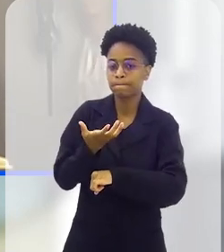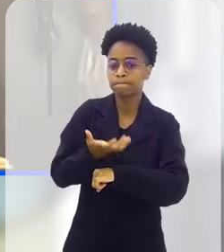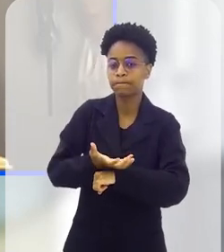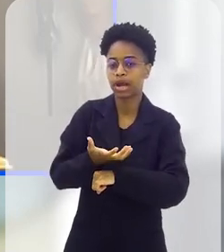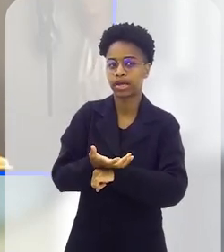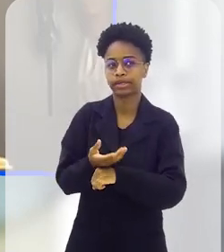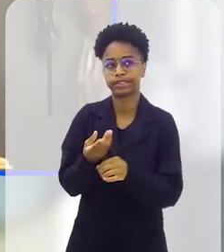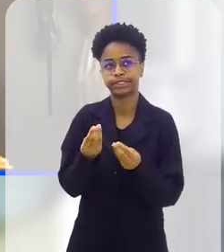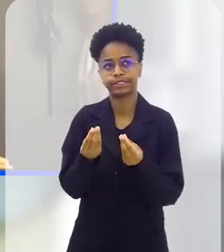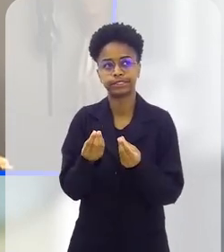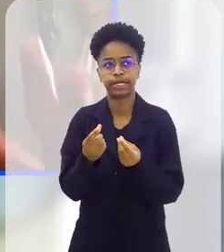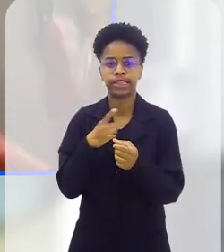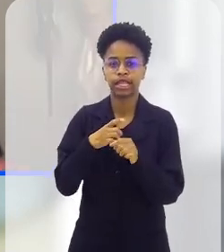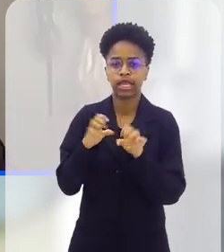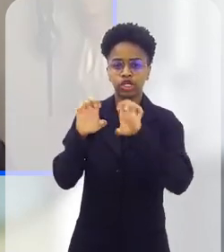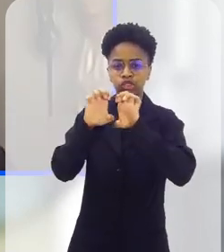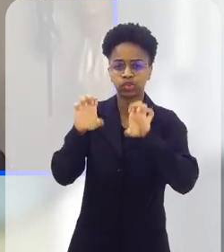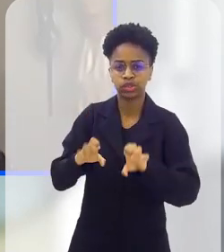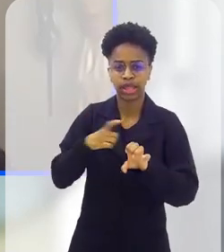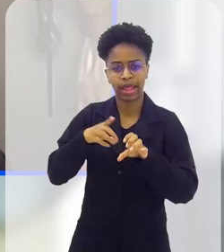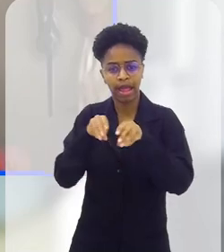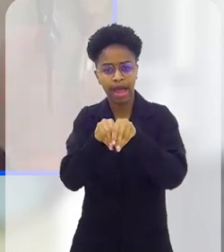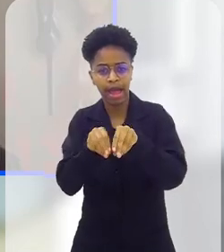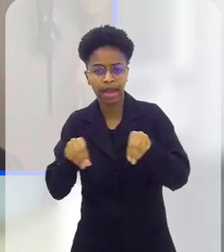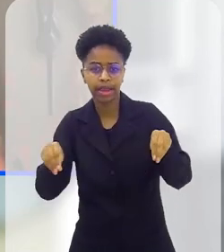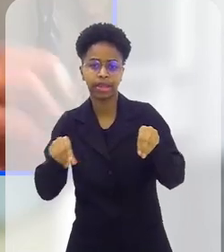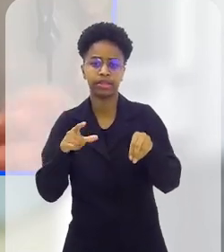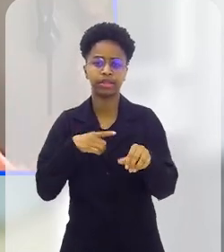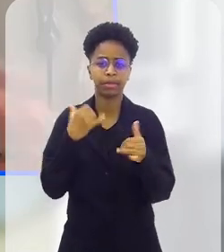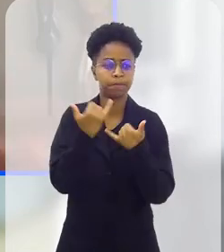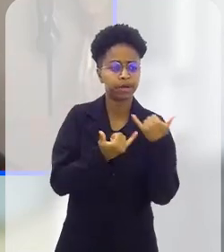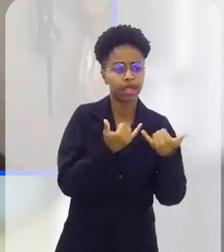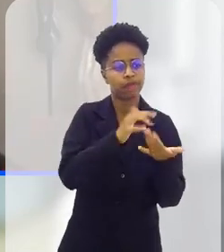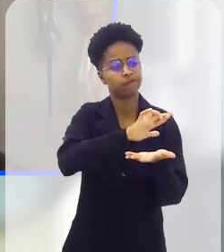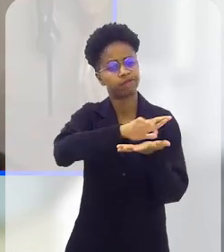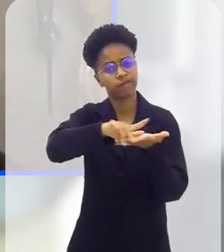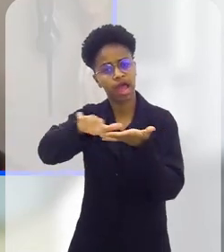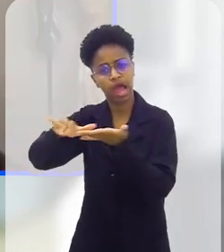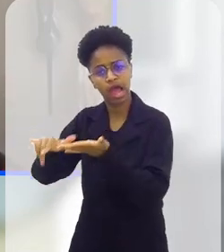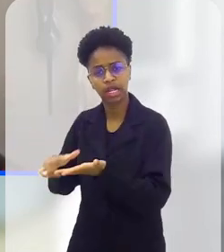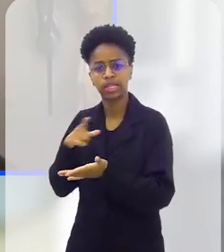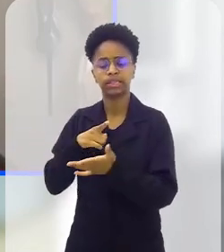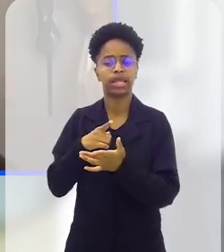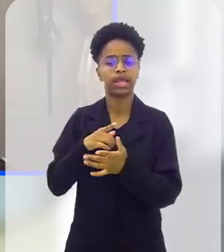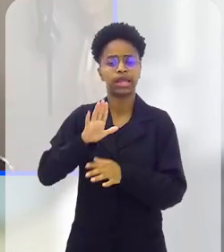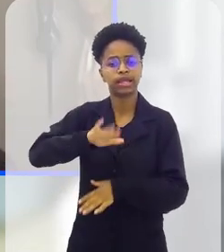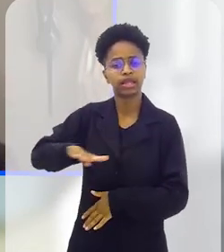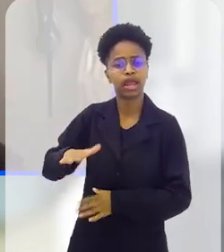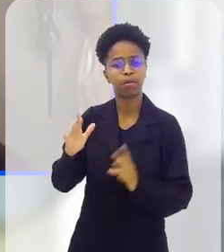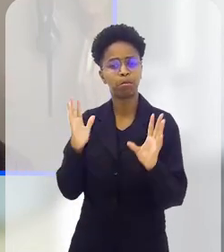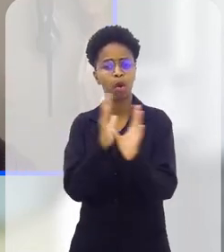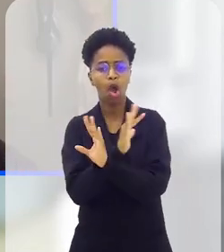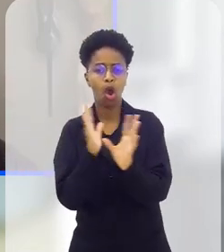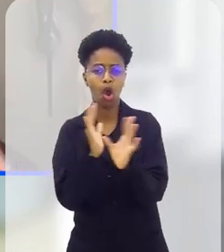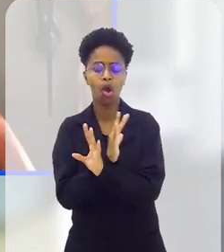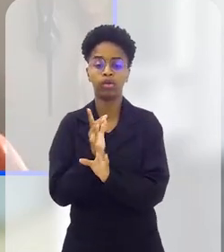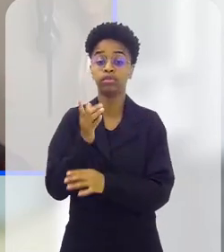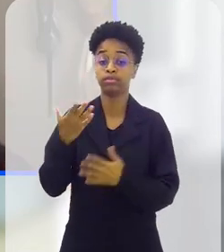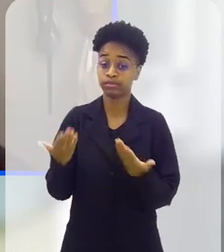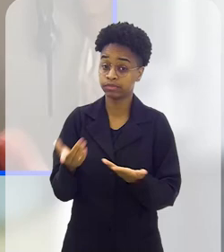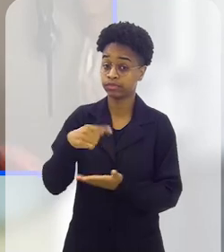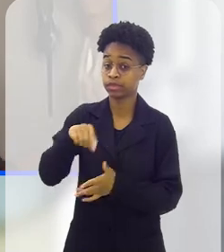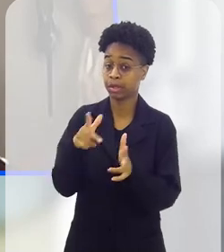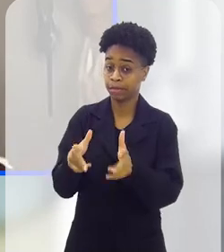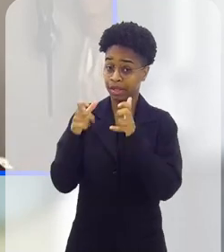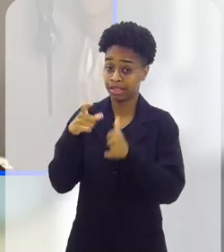pracinha que tem uma estrutura de areia, vários brinquedos, várias crianças, então você vê que